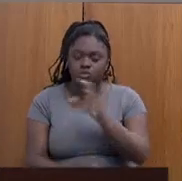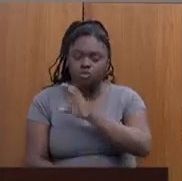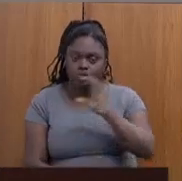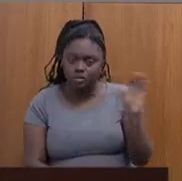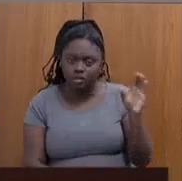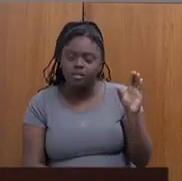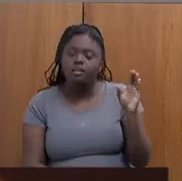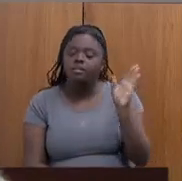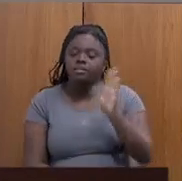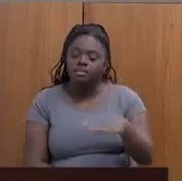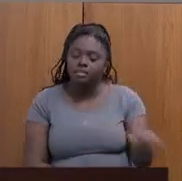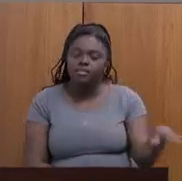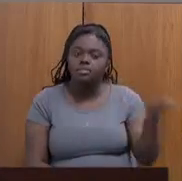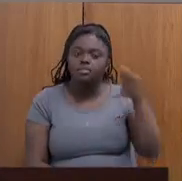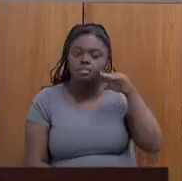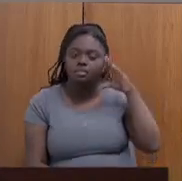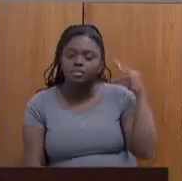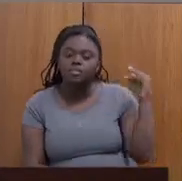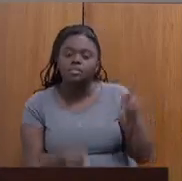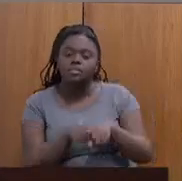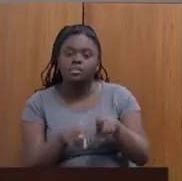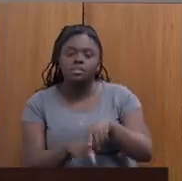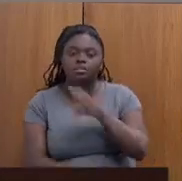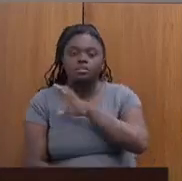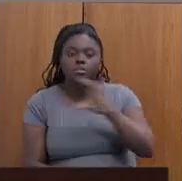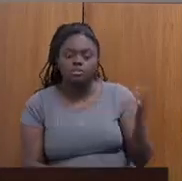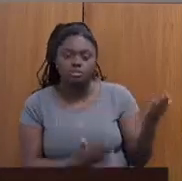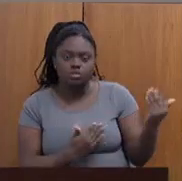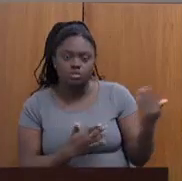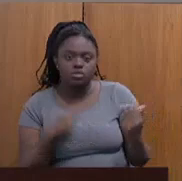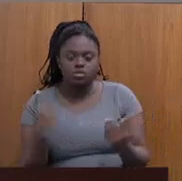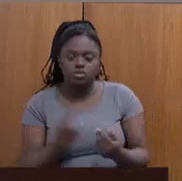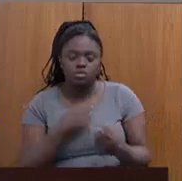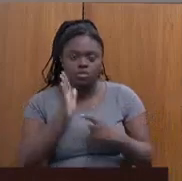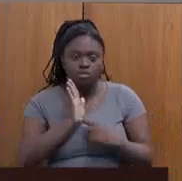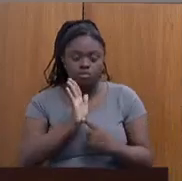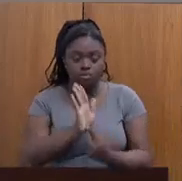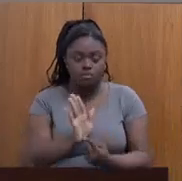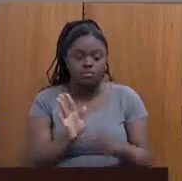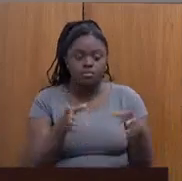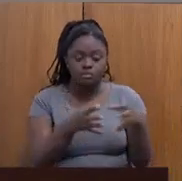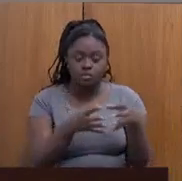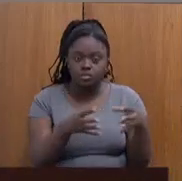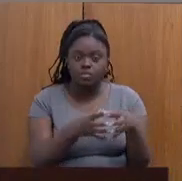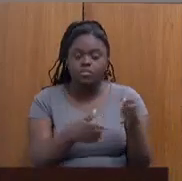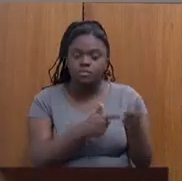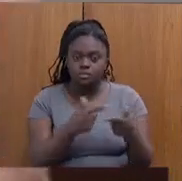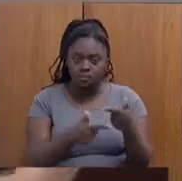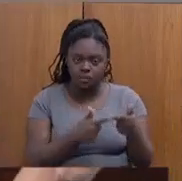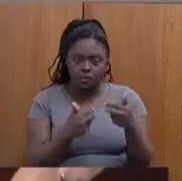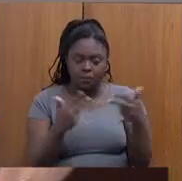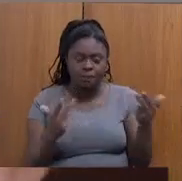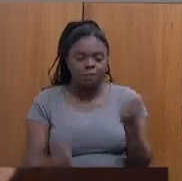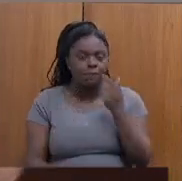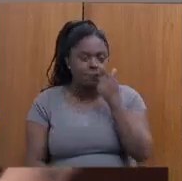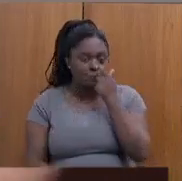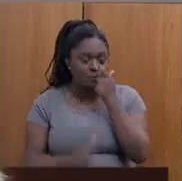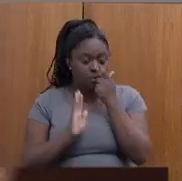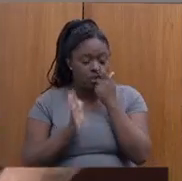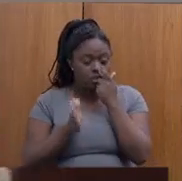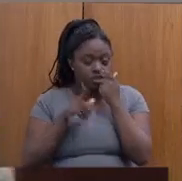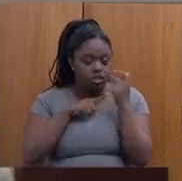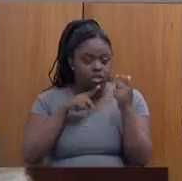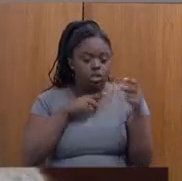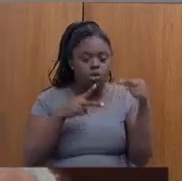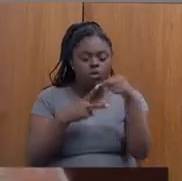adolescente e a coordenadoria da juventude. E nós estamos levando para essa comissão para trabalhar isso. Nós estamos com duas